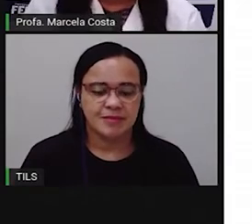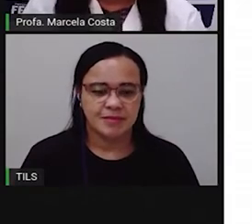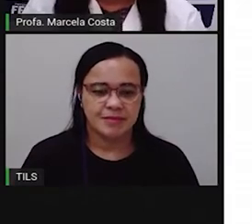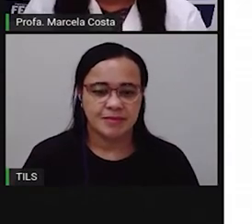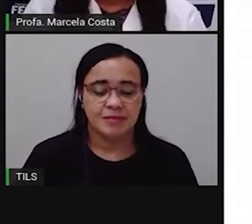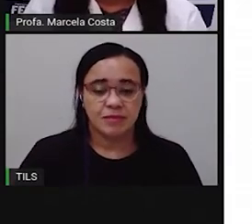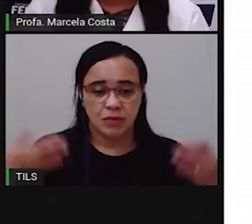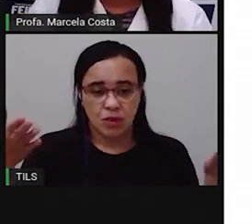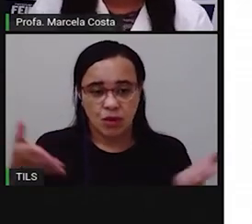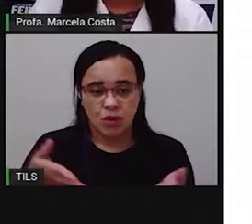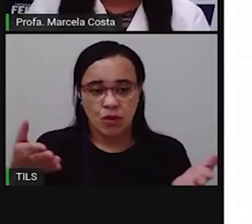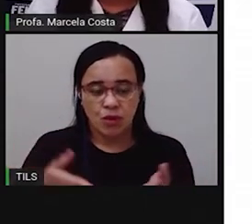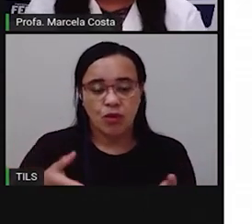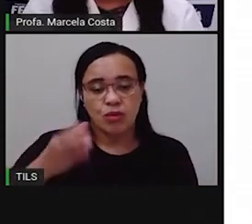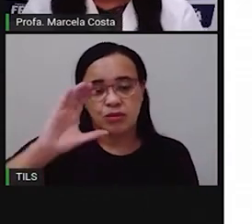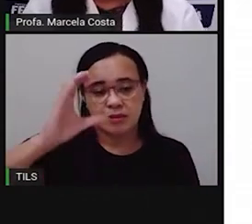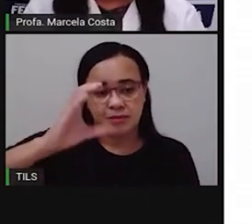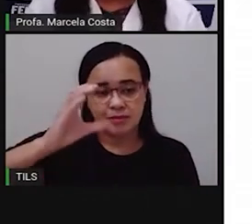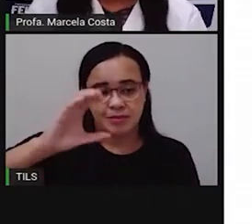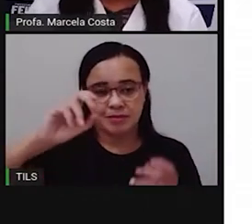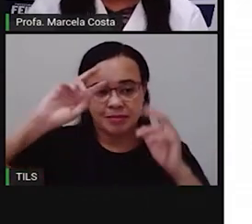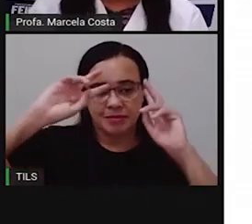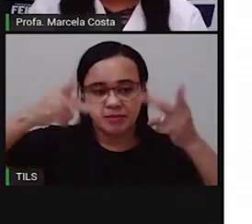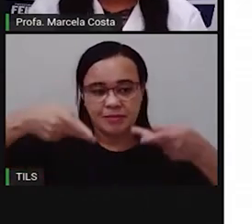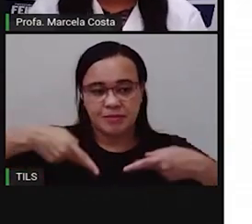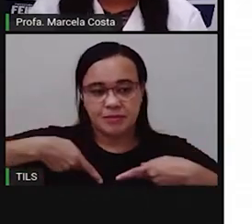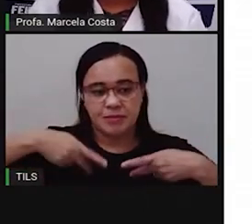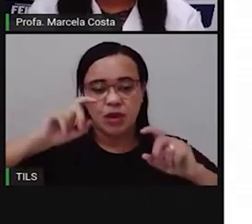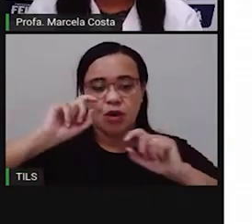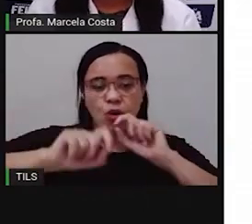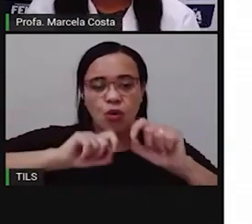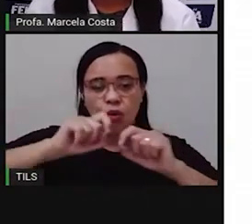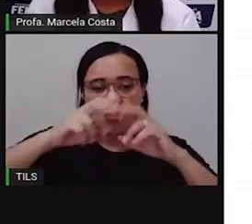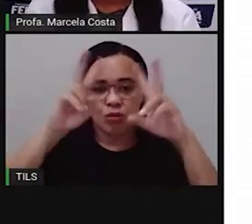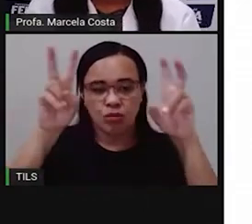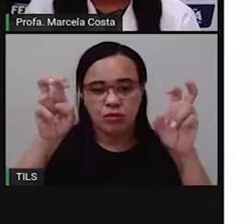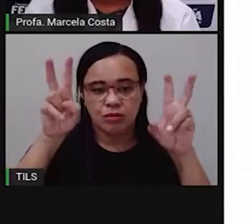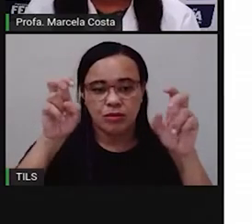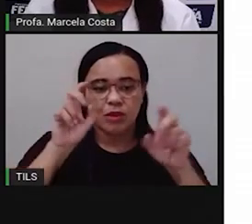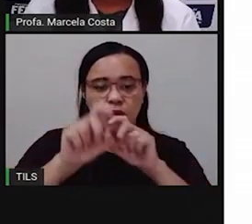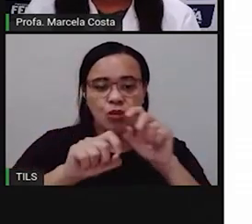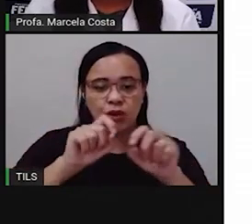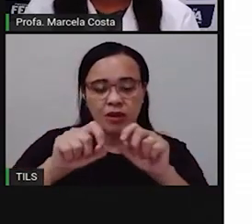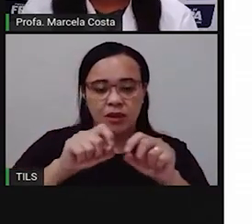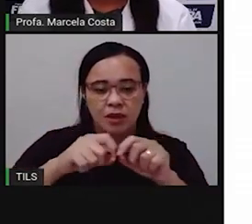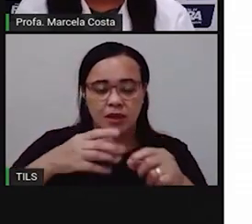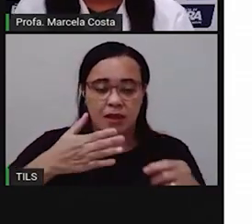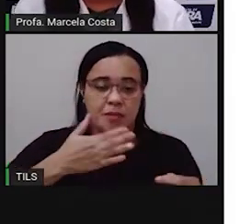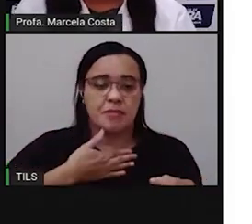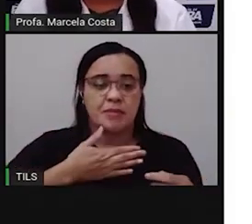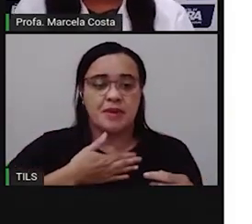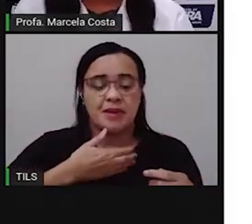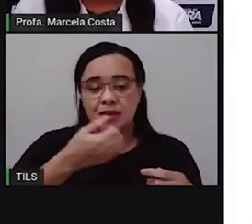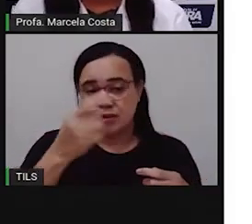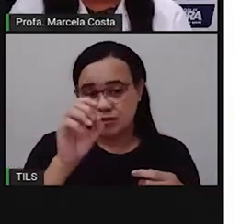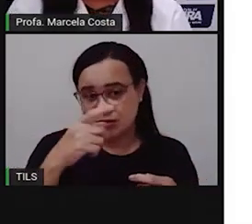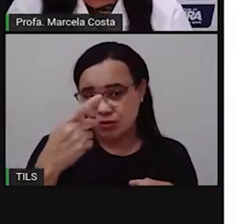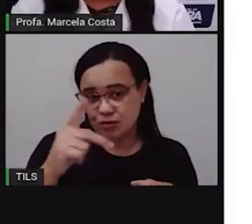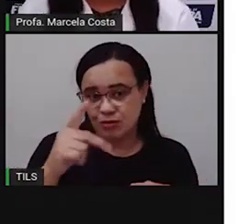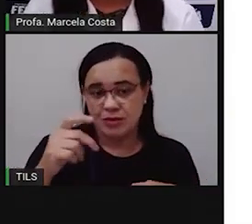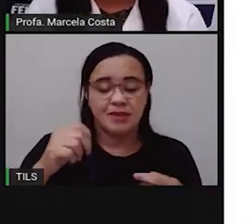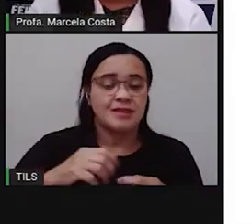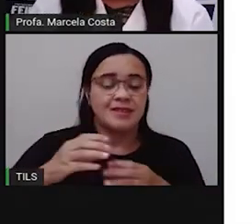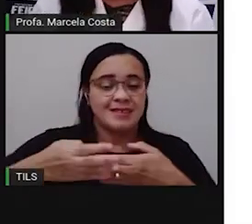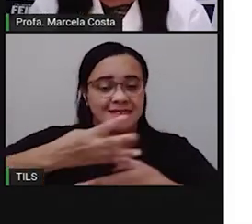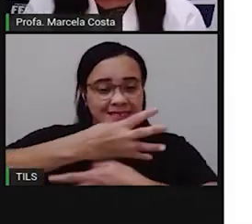Hoje, na aula de Ciências Humanas, o tema que nós vamos abordar é Minha Cidade. Com